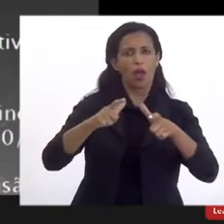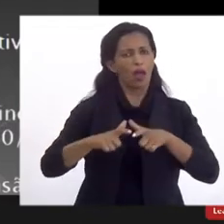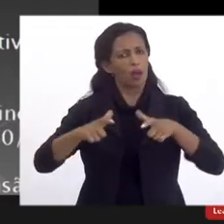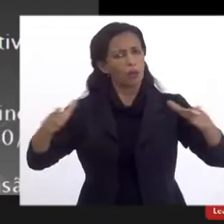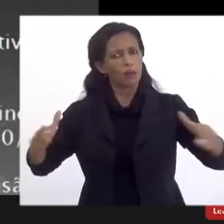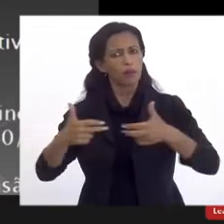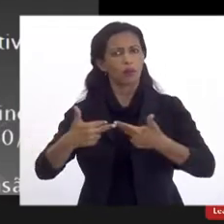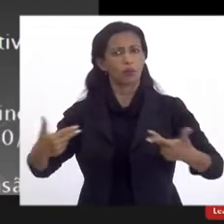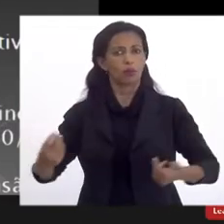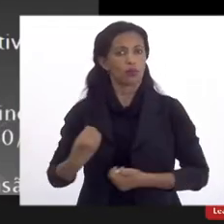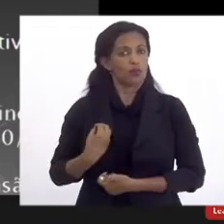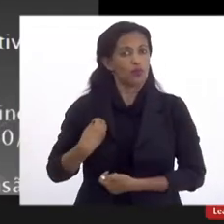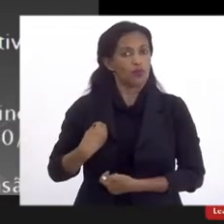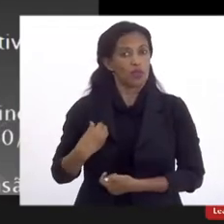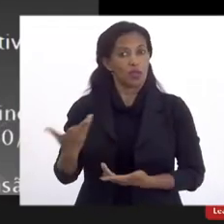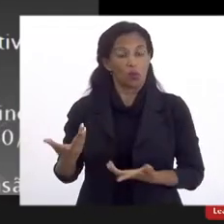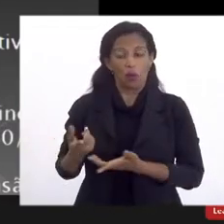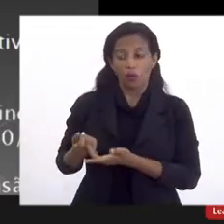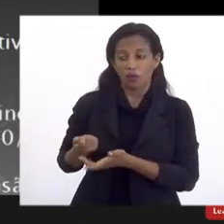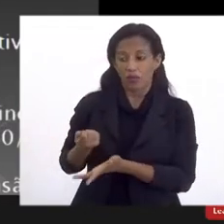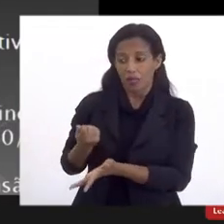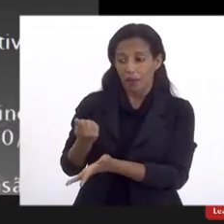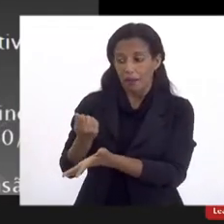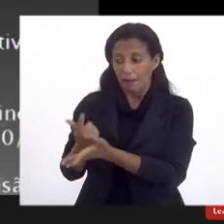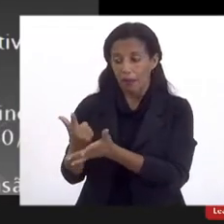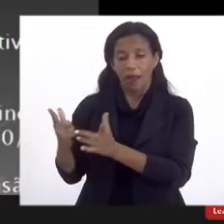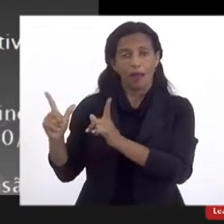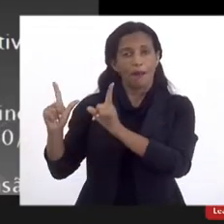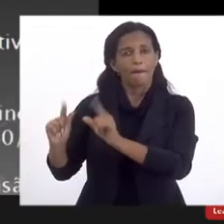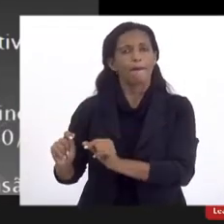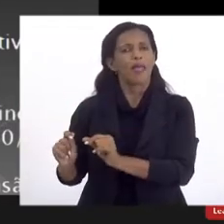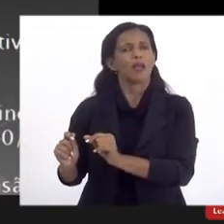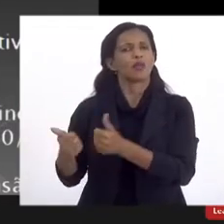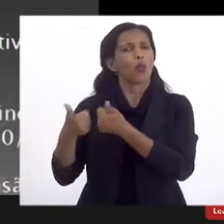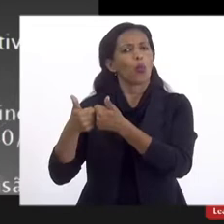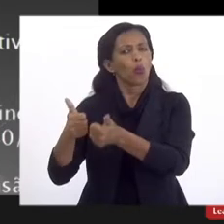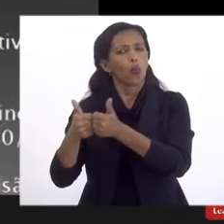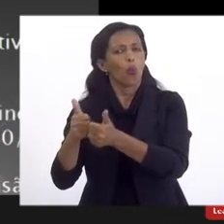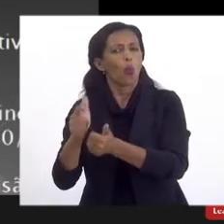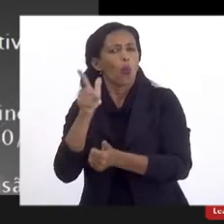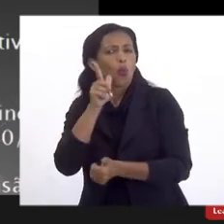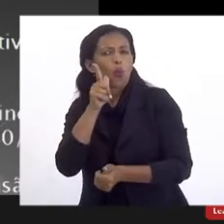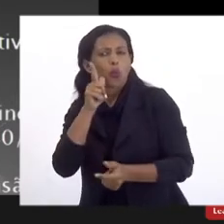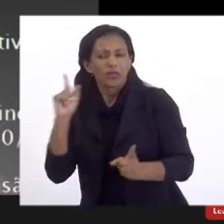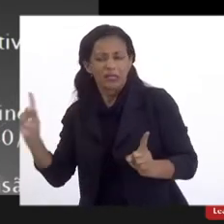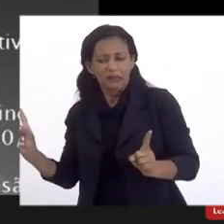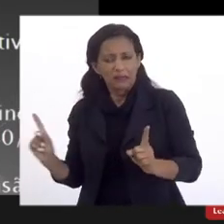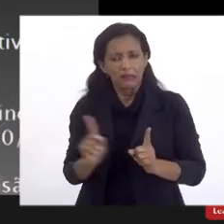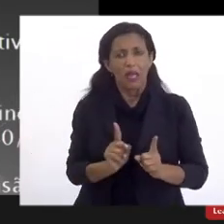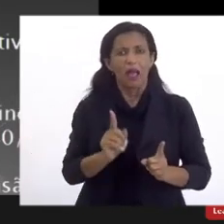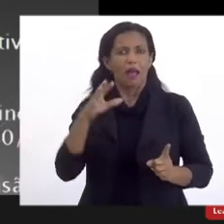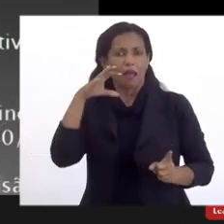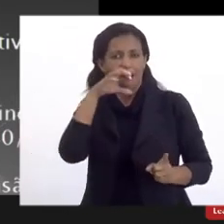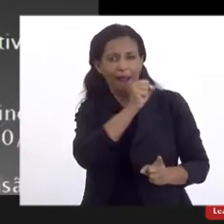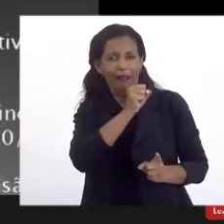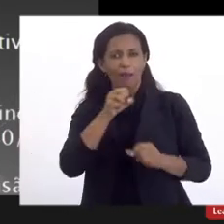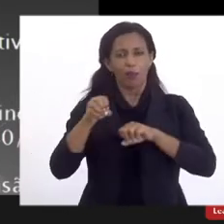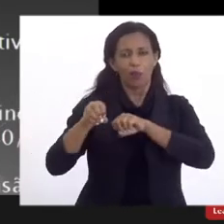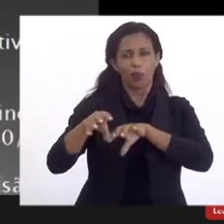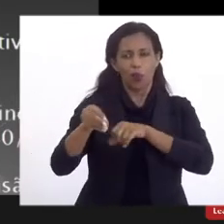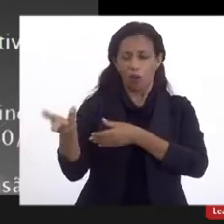a qualidade de vida, porque quando você gasta menos horas nesses deslocamentos, quando você consenta, produz ensino, né,